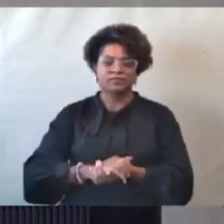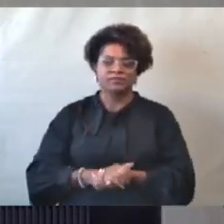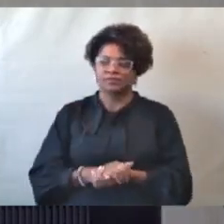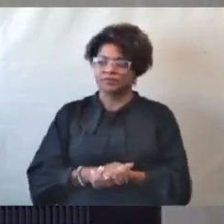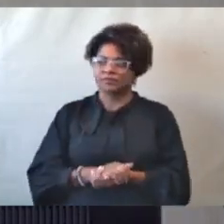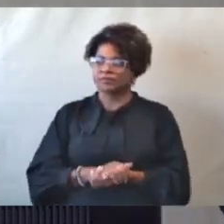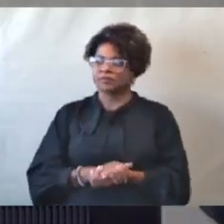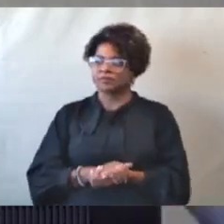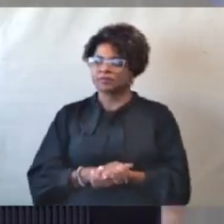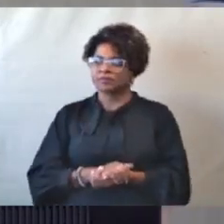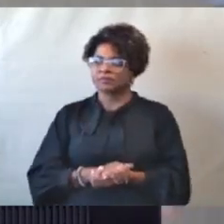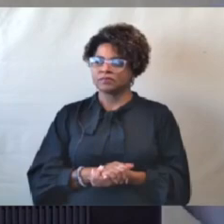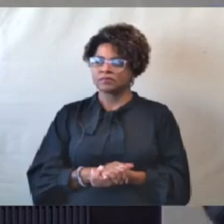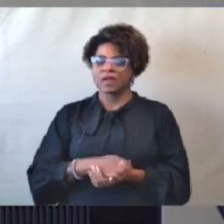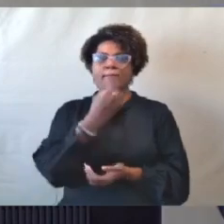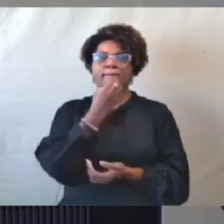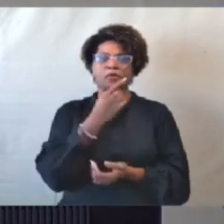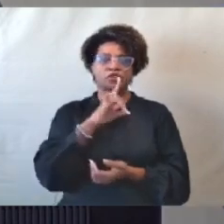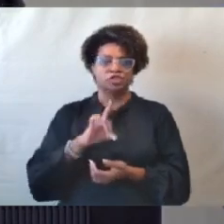Bom dia.